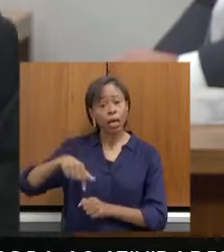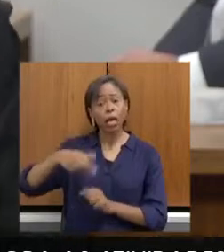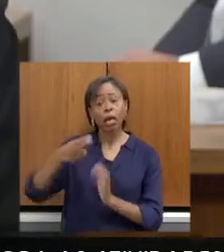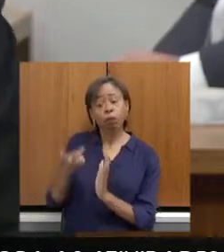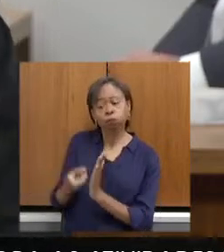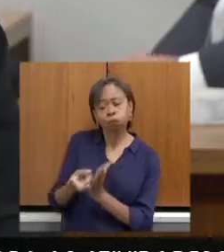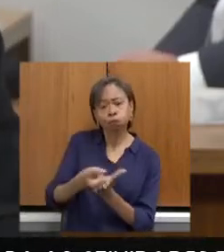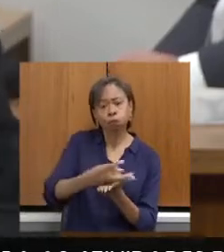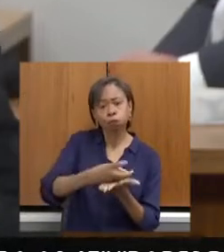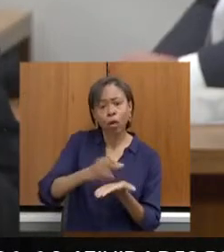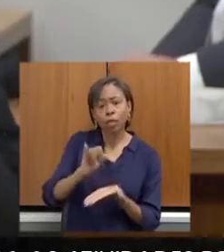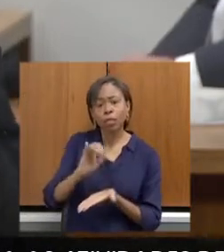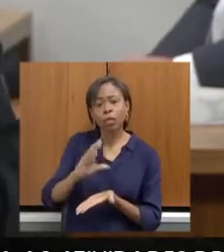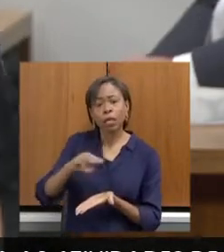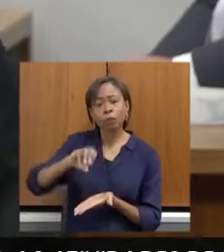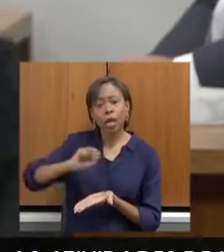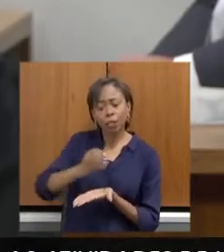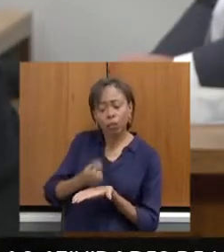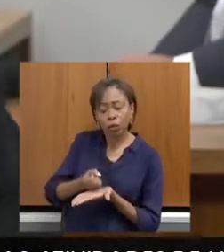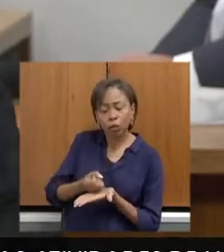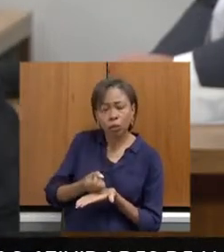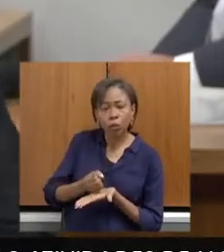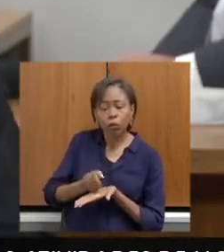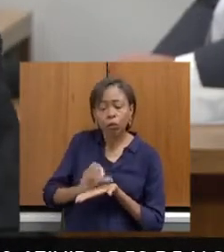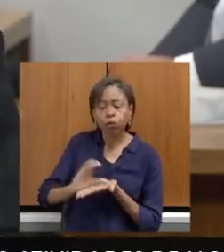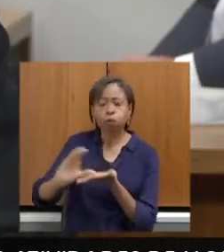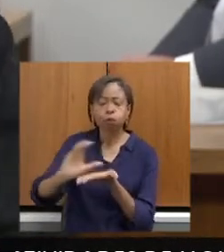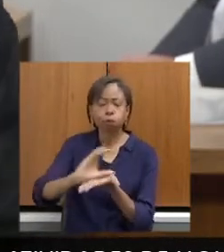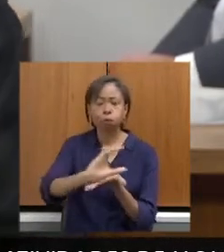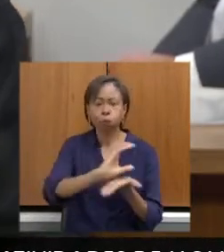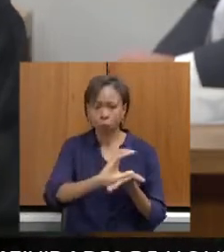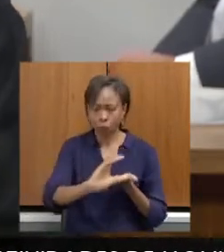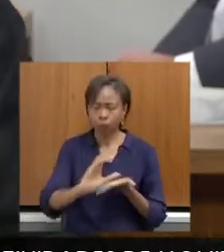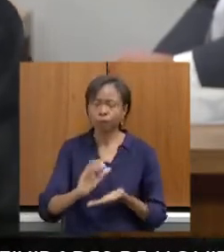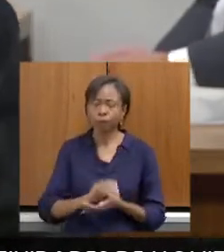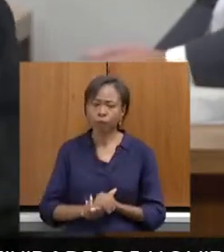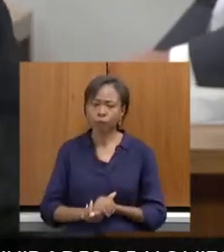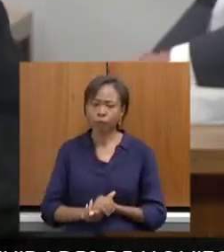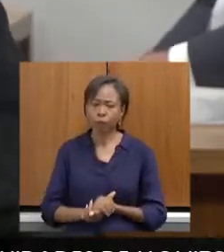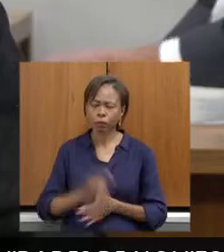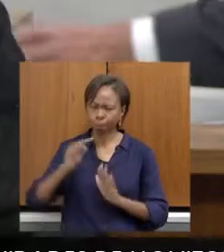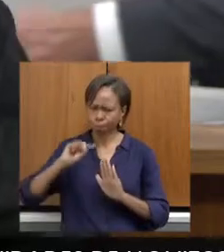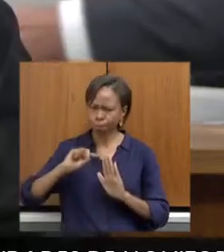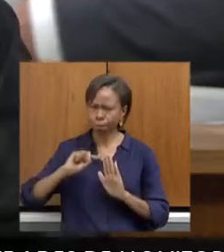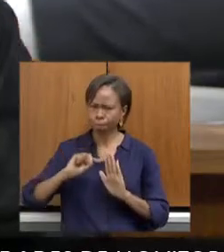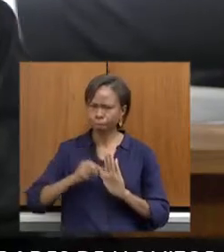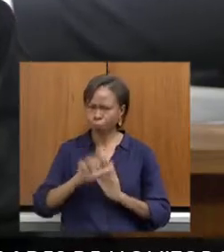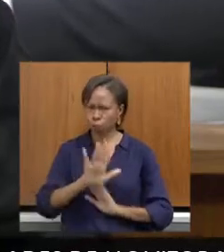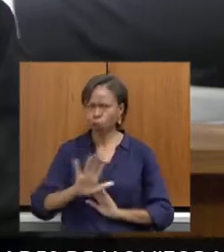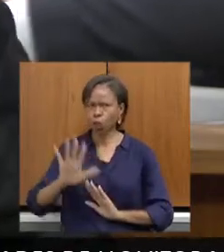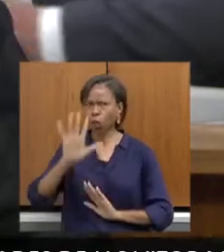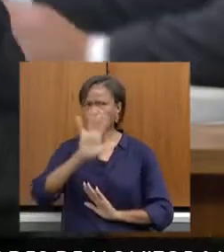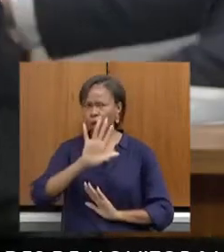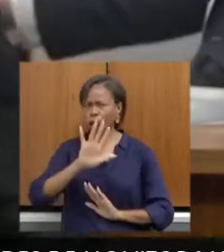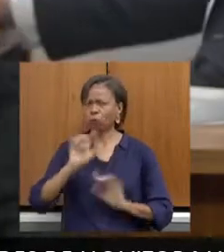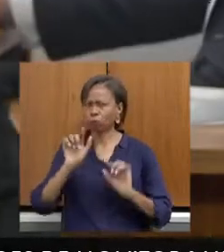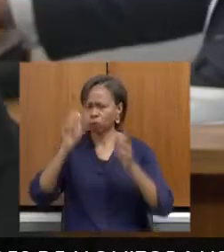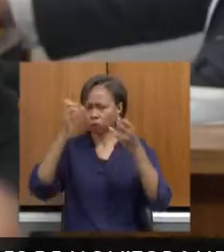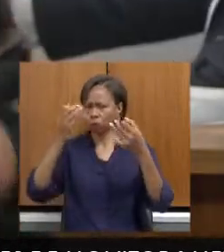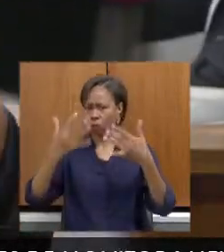ICMS. Só fazendo uma contextualização geral, antes de a gente aprofundar na avaliação que está sendo feita sobre o ICMS,